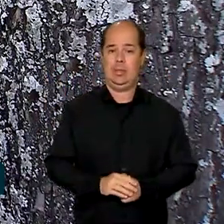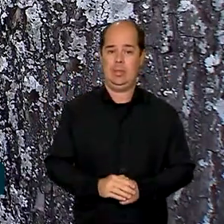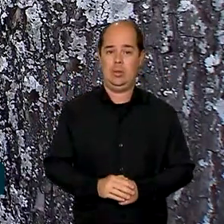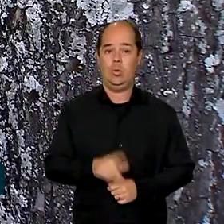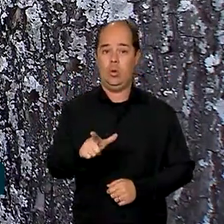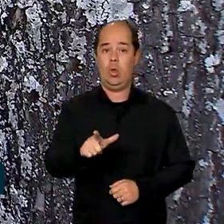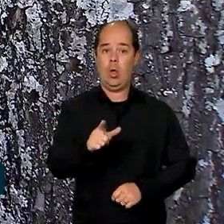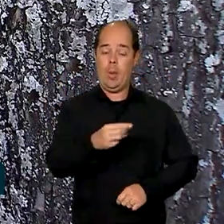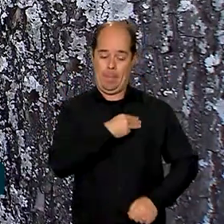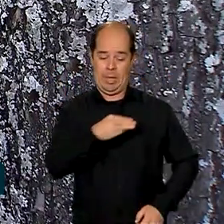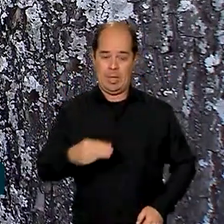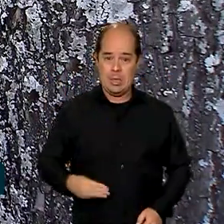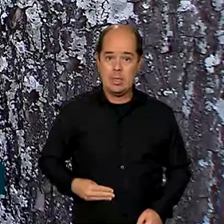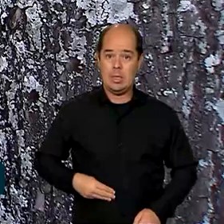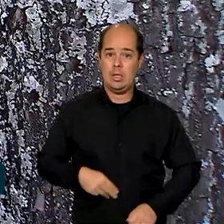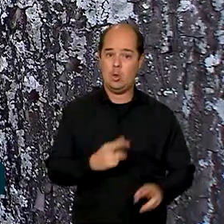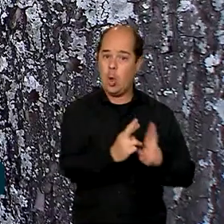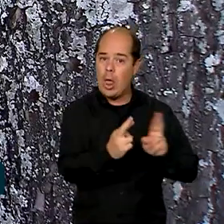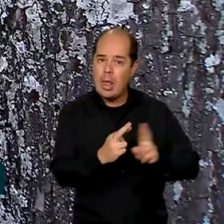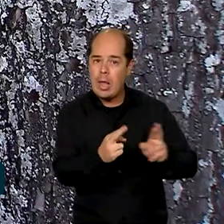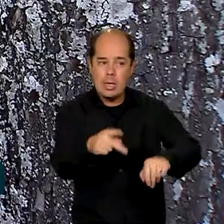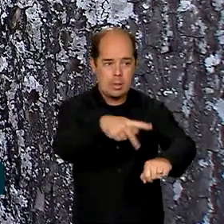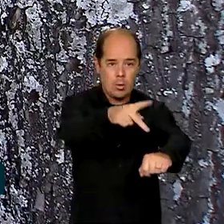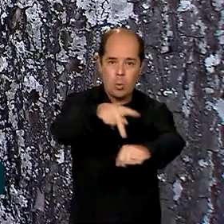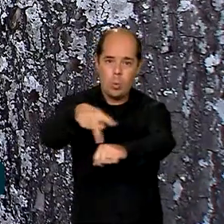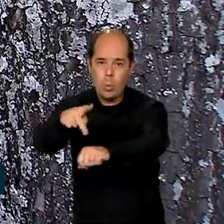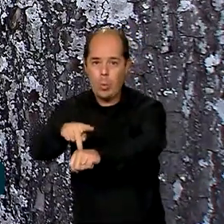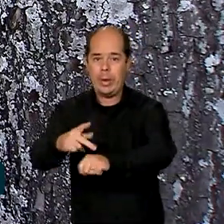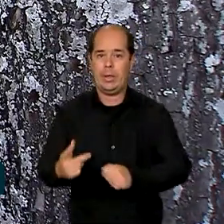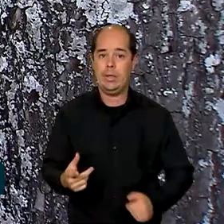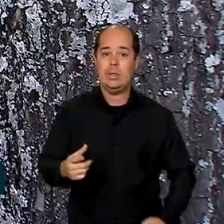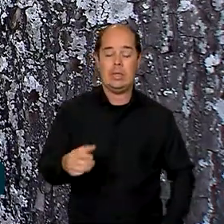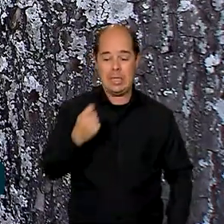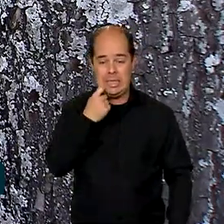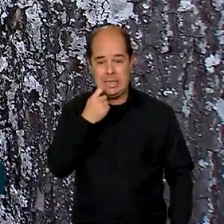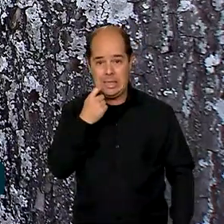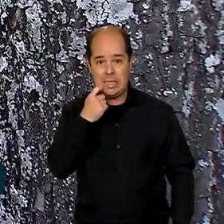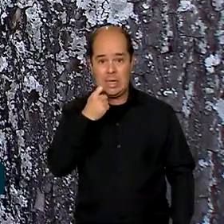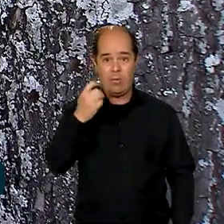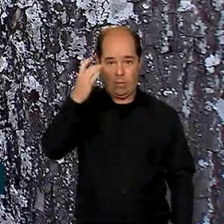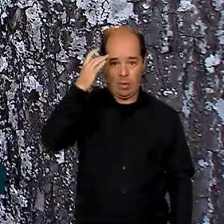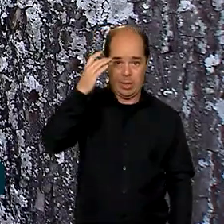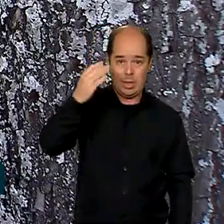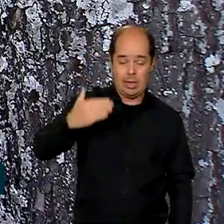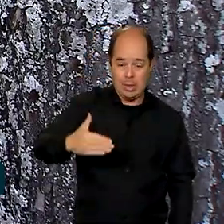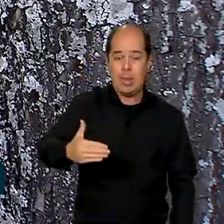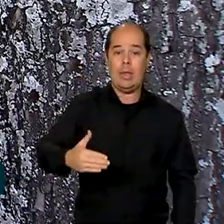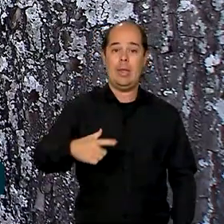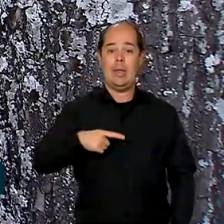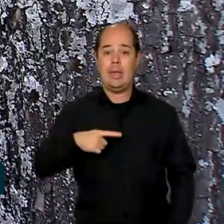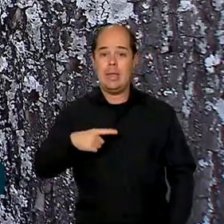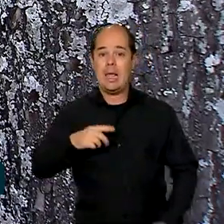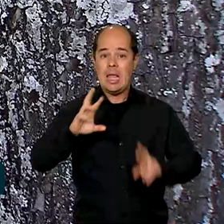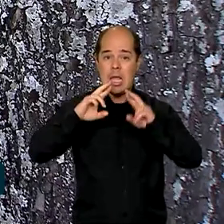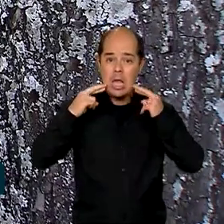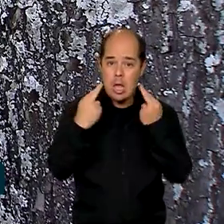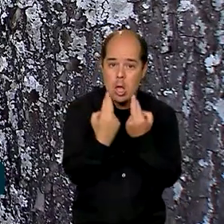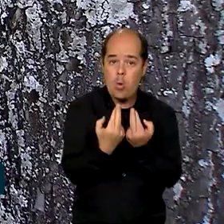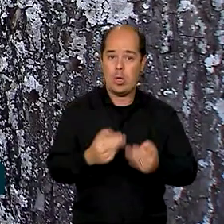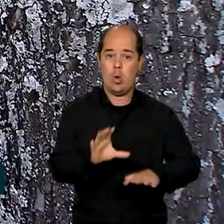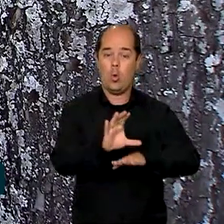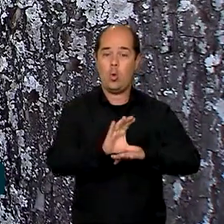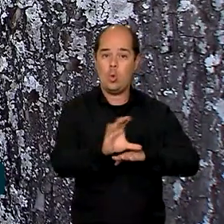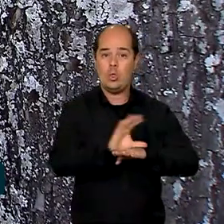Relações Exteriores, Mauro Vieira, participa nesta sexta-feira em Nova Iorque, nos Estados Unidos, da reunião do